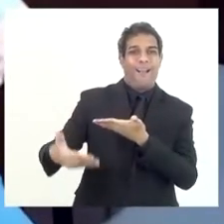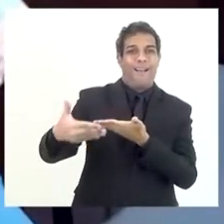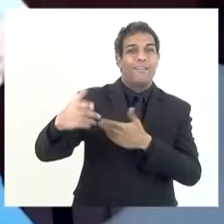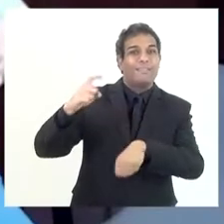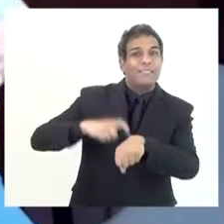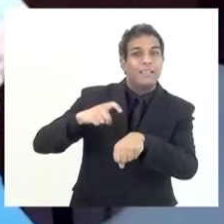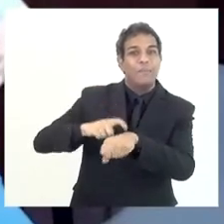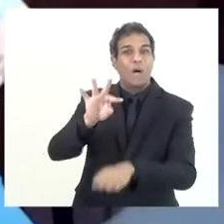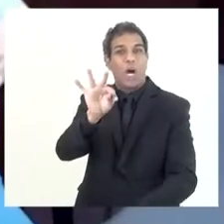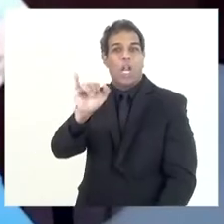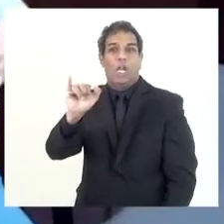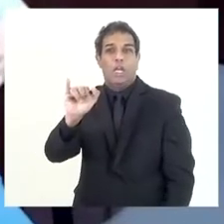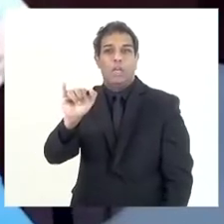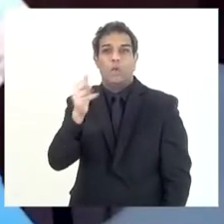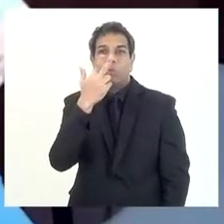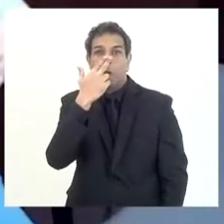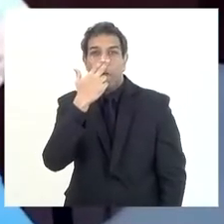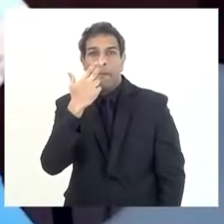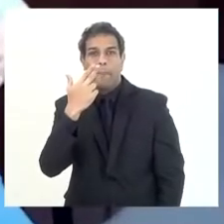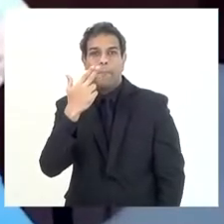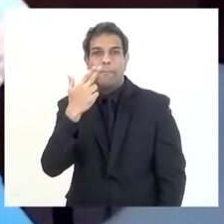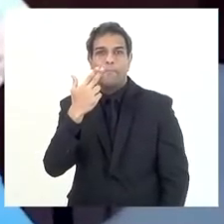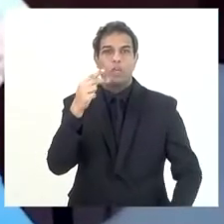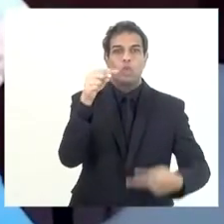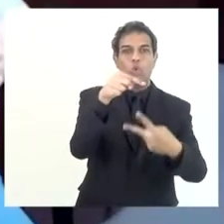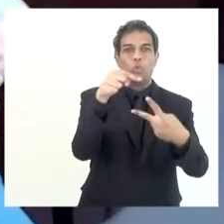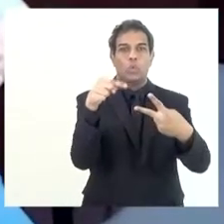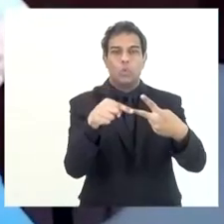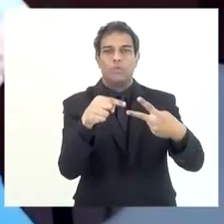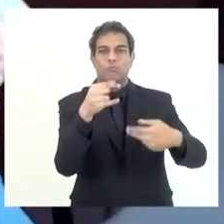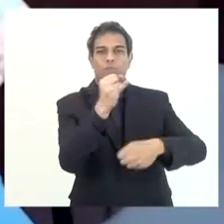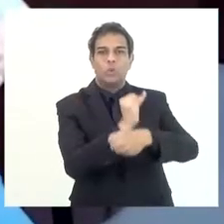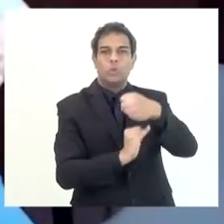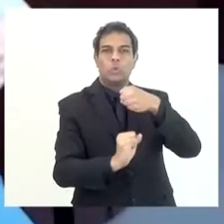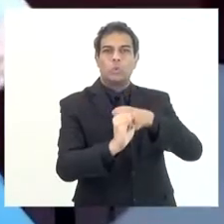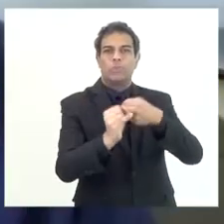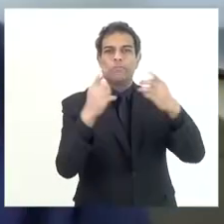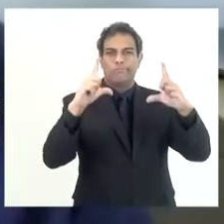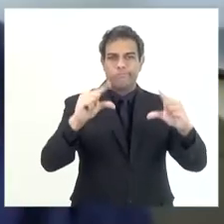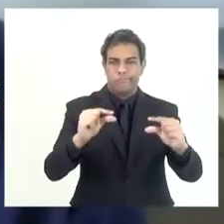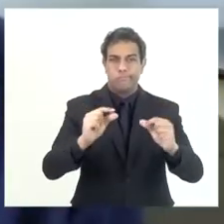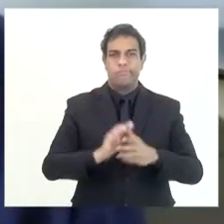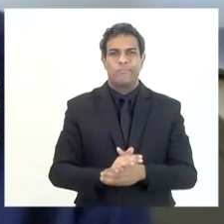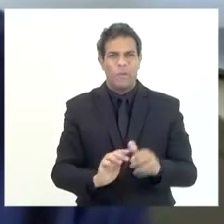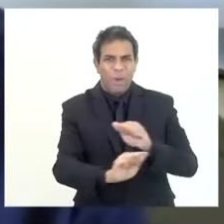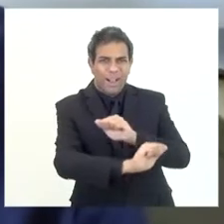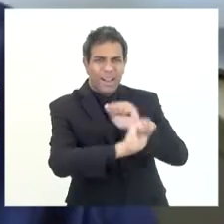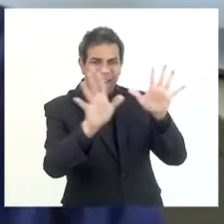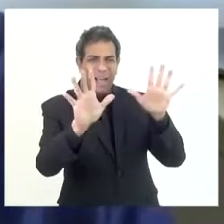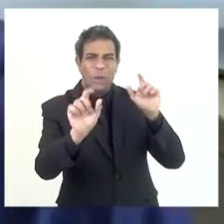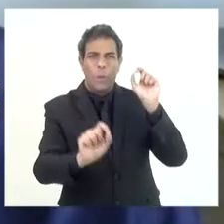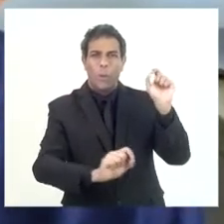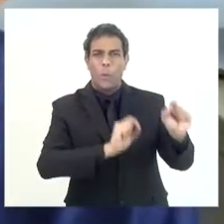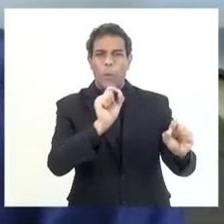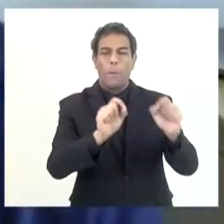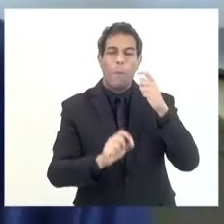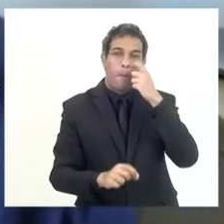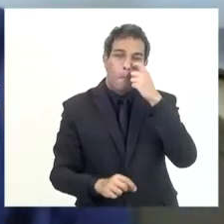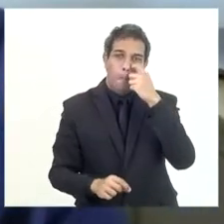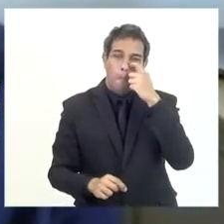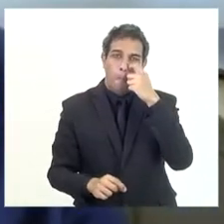TI que teve que ser saneado entre as duas instituições. Doutor Hugo, ficou mais claro agora, deputado? Ficou.